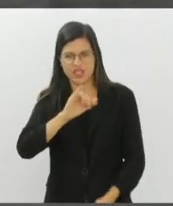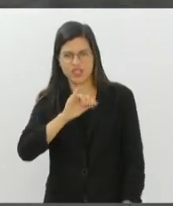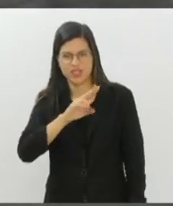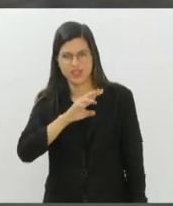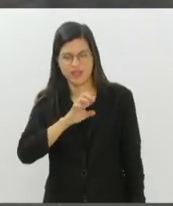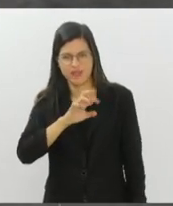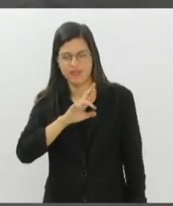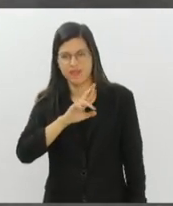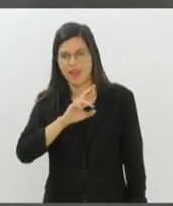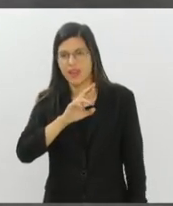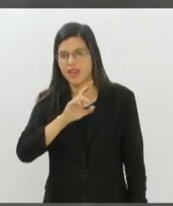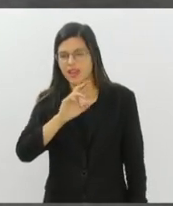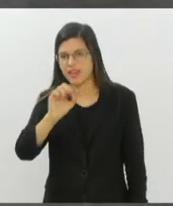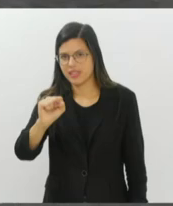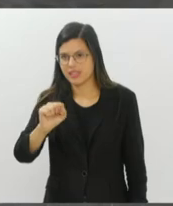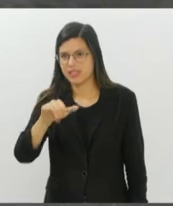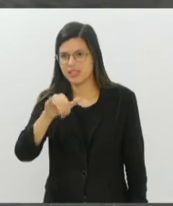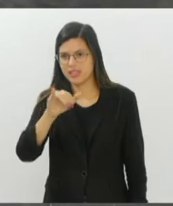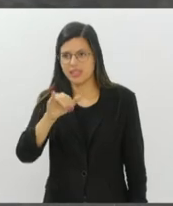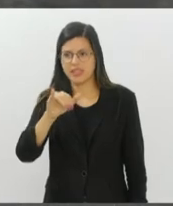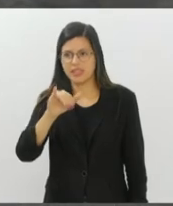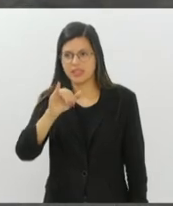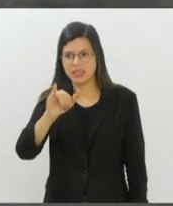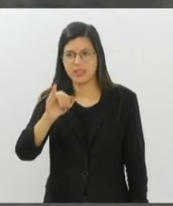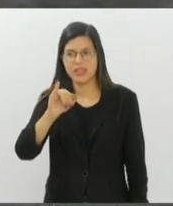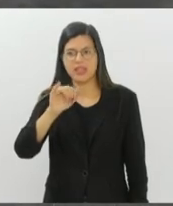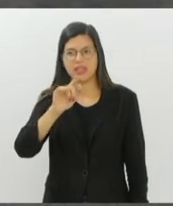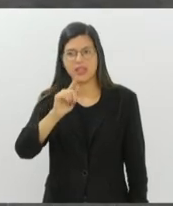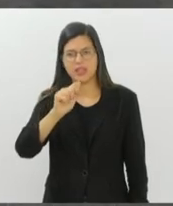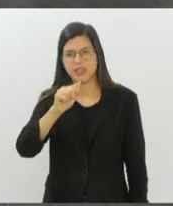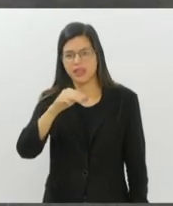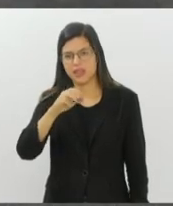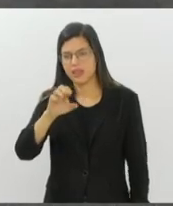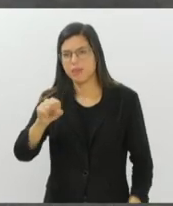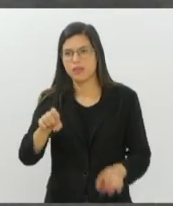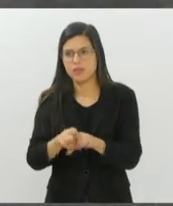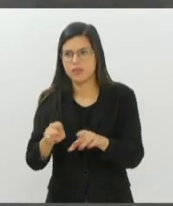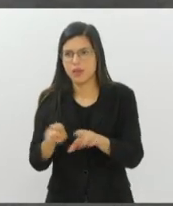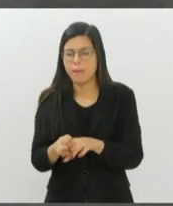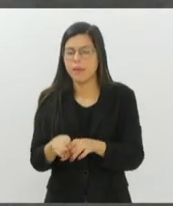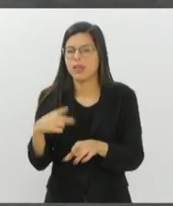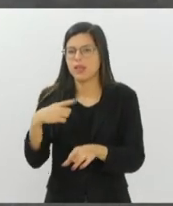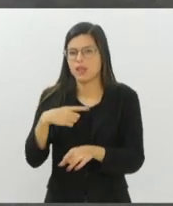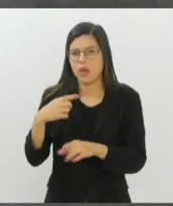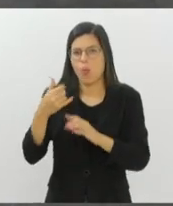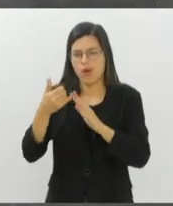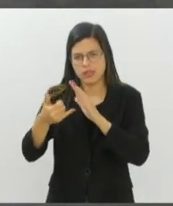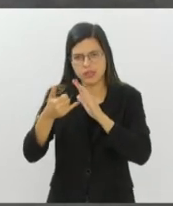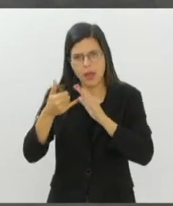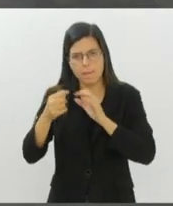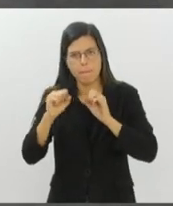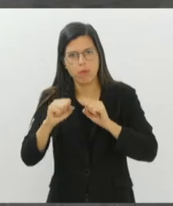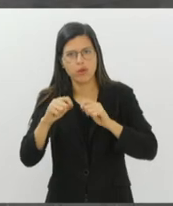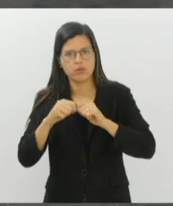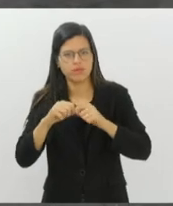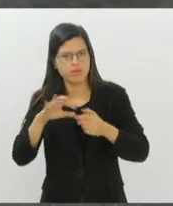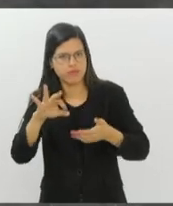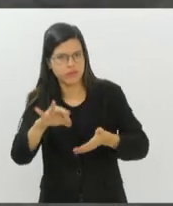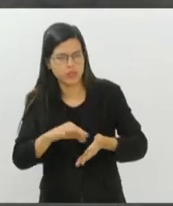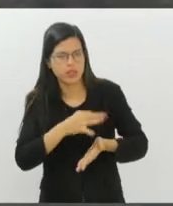lá no nosso link da bio, vai ter um canal para o nosso WhatsApp. Ali você pode fazer uma pré-inscrição, entender quais horários